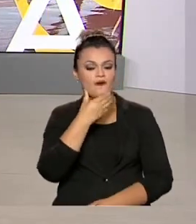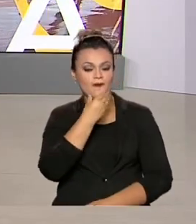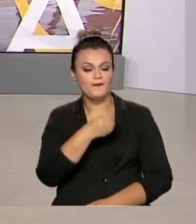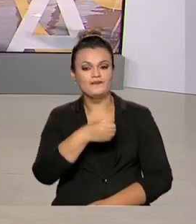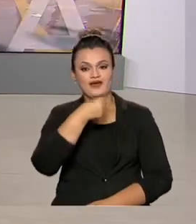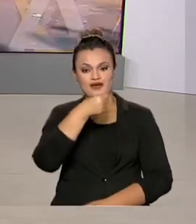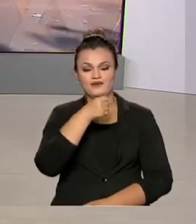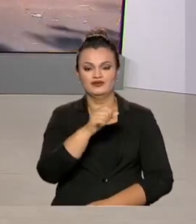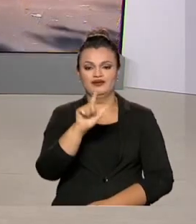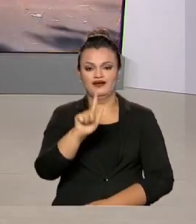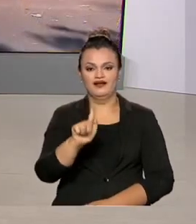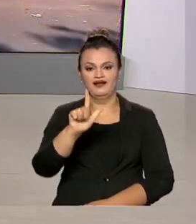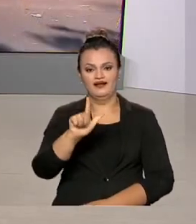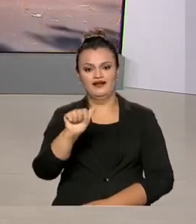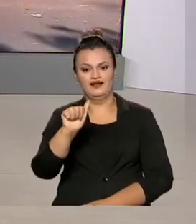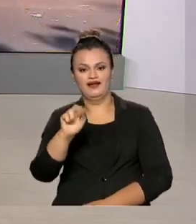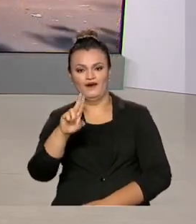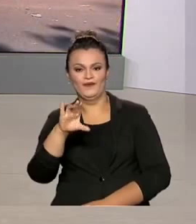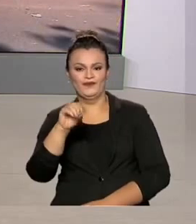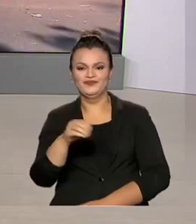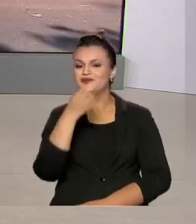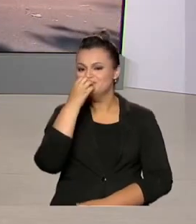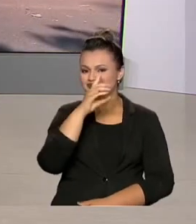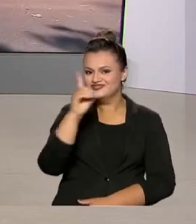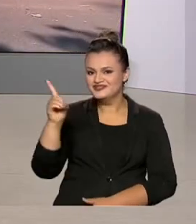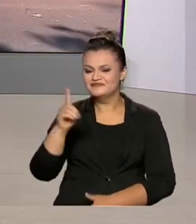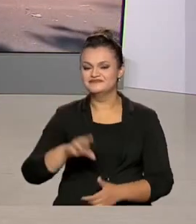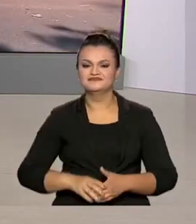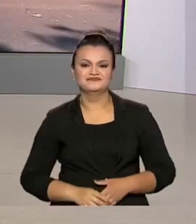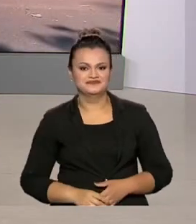Glauco de Queiroz. Glauco, bom dia pra você!